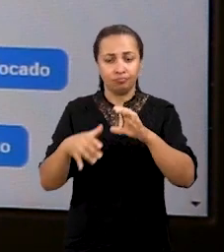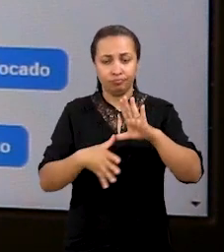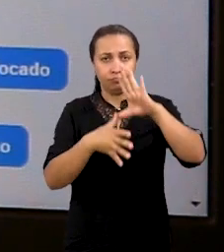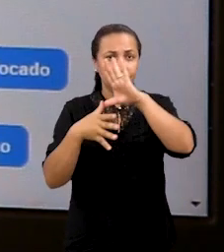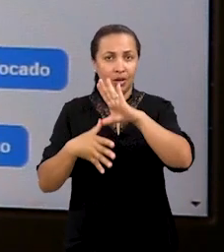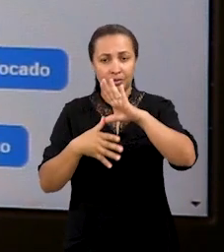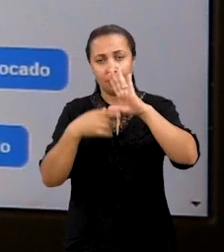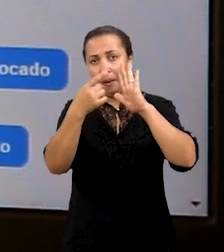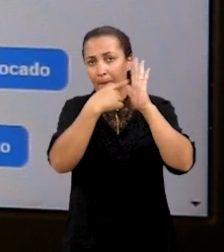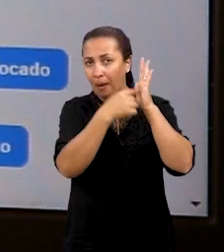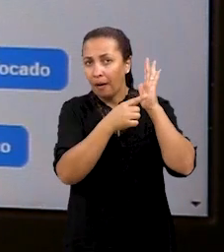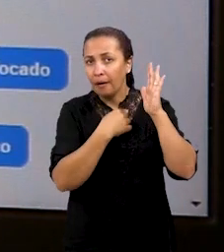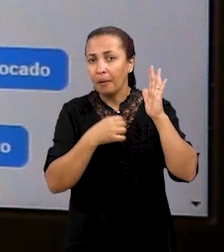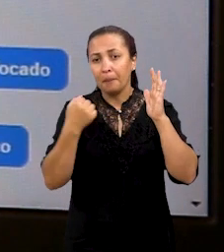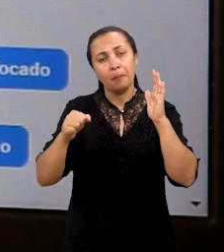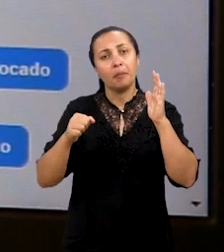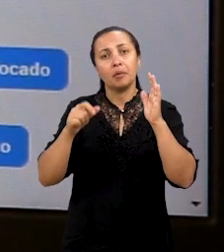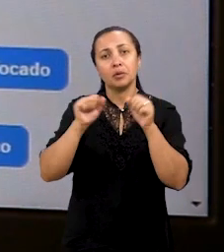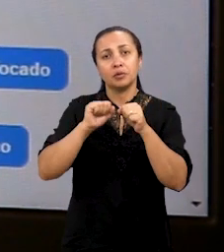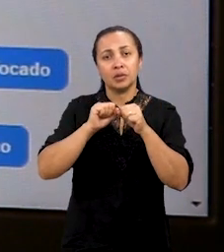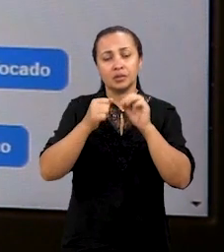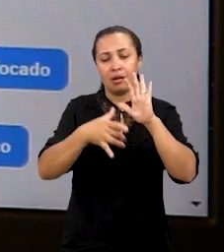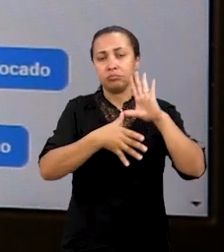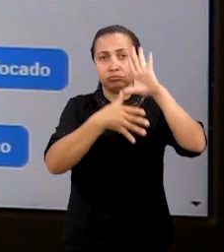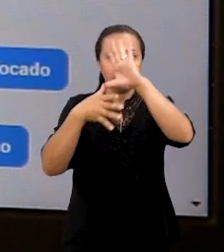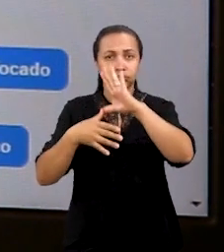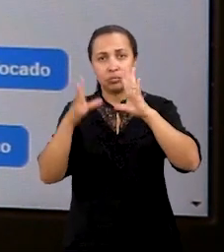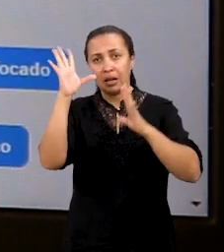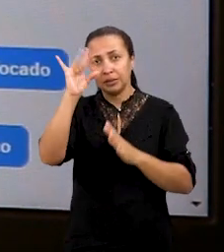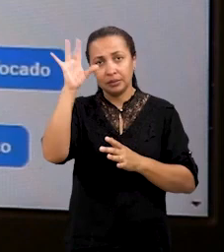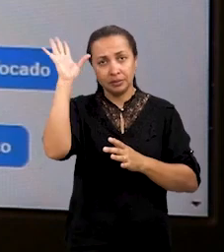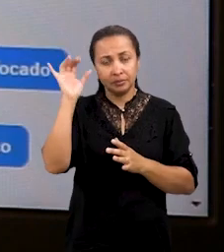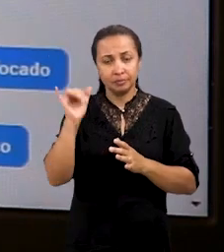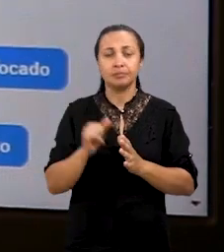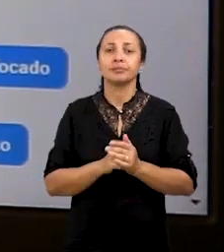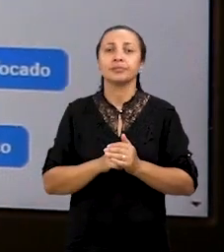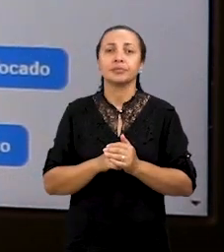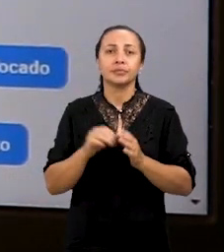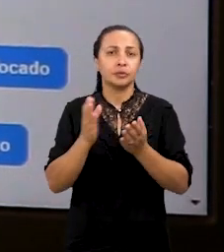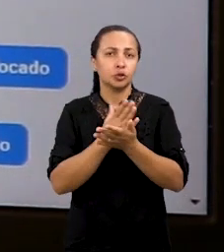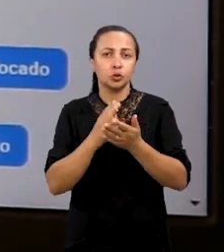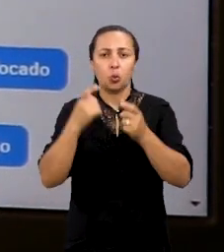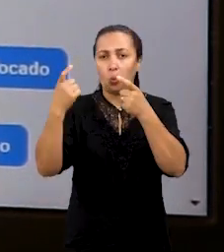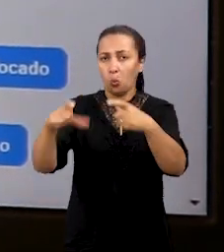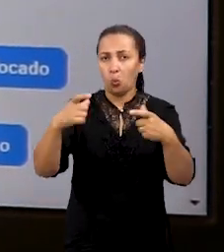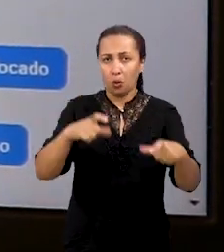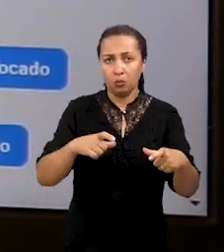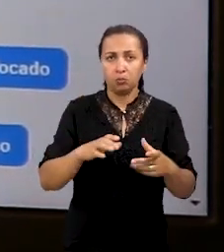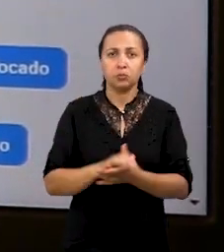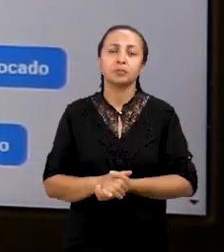você pode fazer clicando no mapa, em algum ponto específico, alguma rua, algum local,